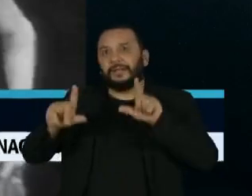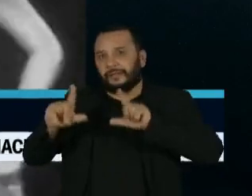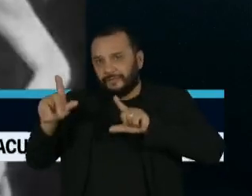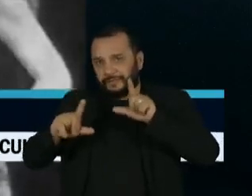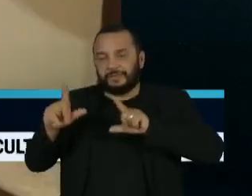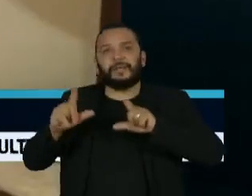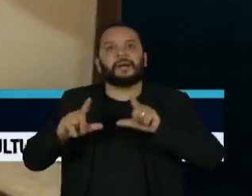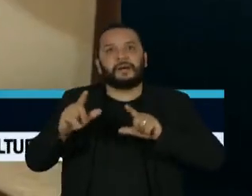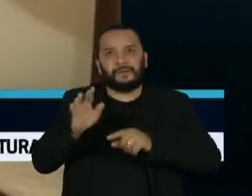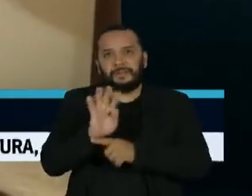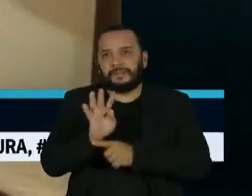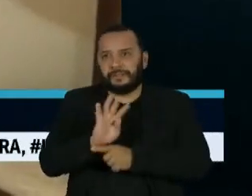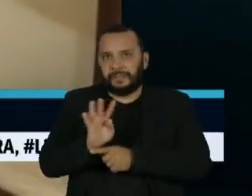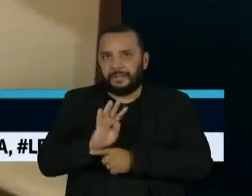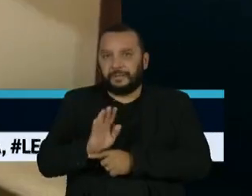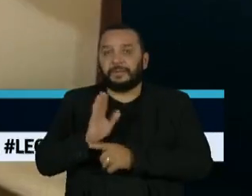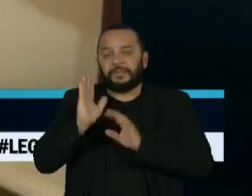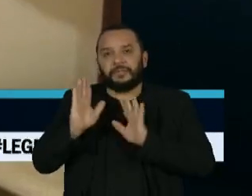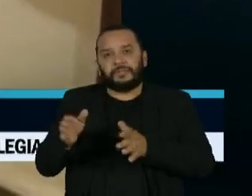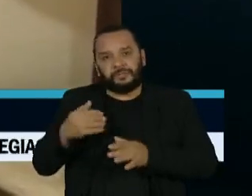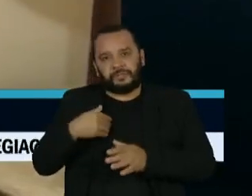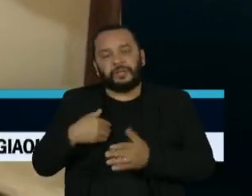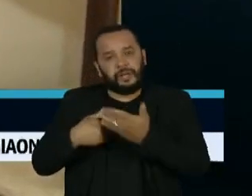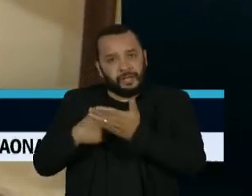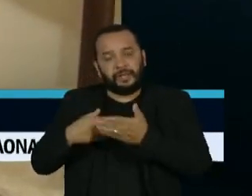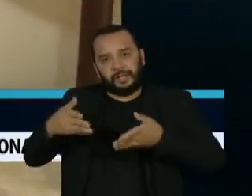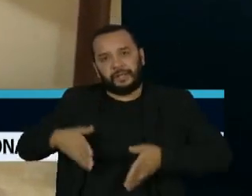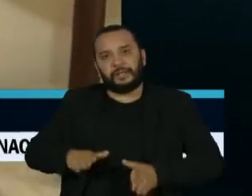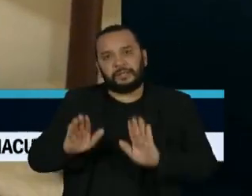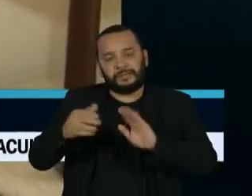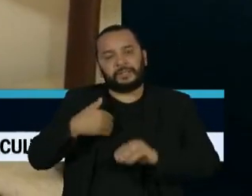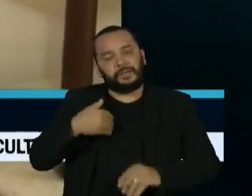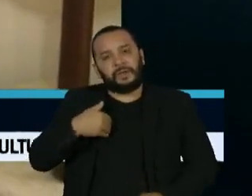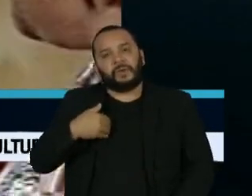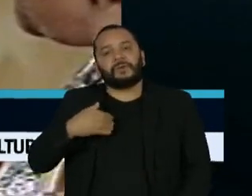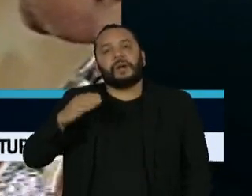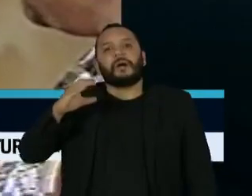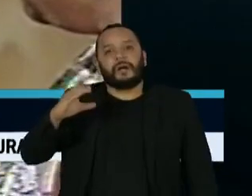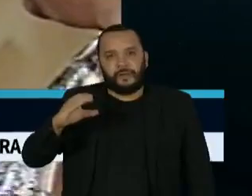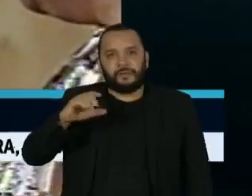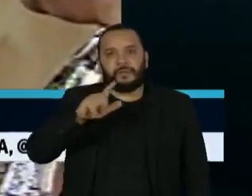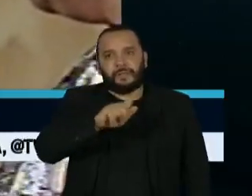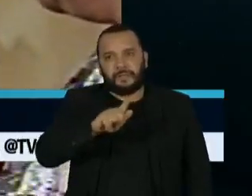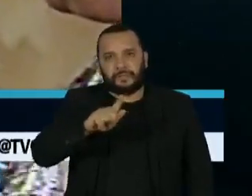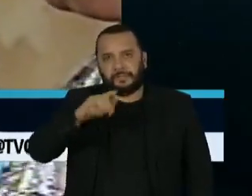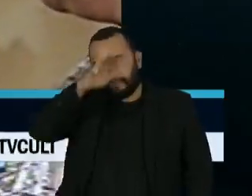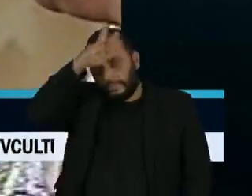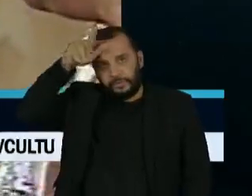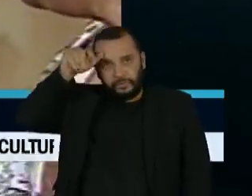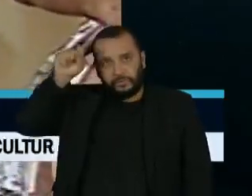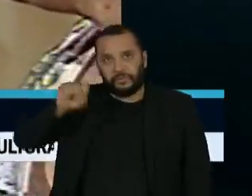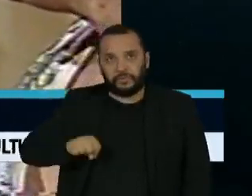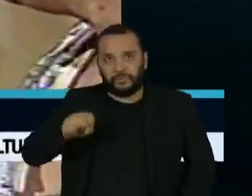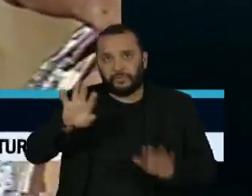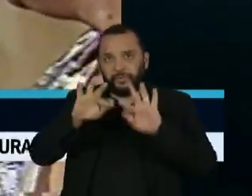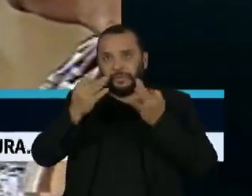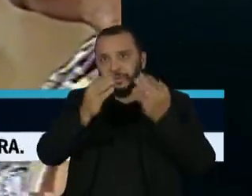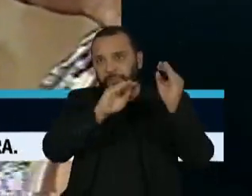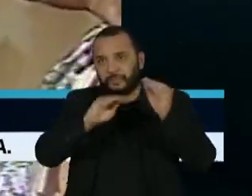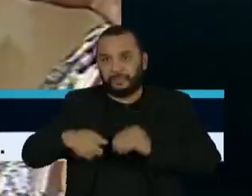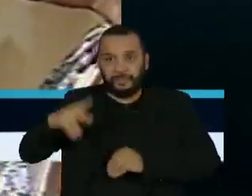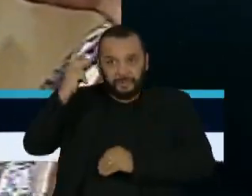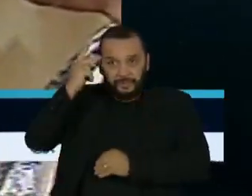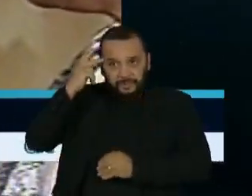no cinema. Filha de Armênios, Aracy nasceu em Campo Grande, Mato Grosso do Sul. A família se mudou para São Paulo, onde Aracy foi